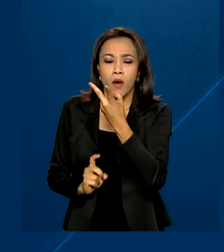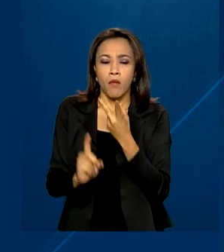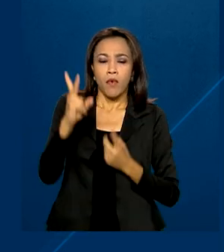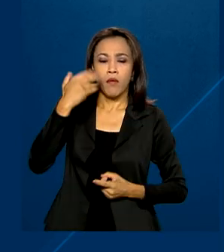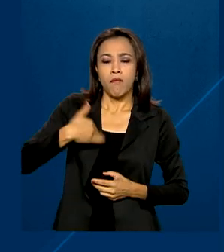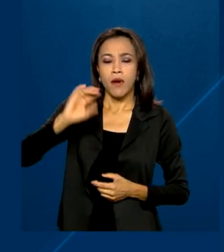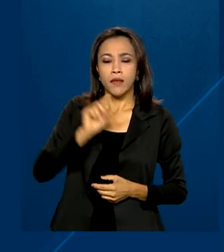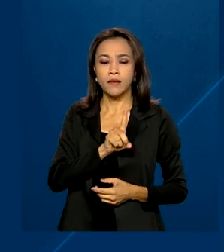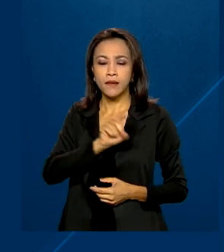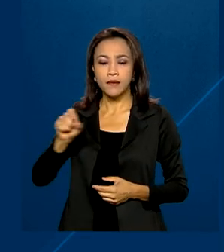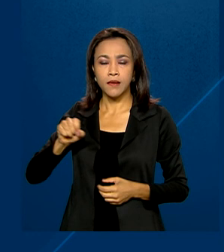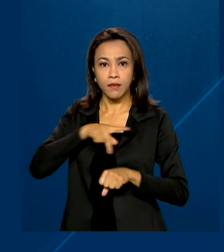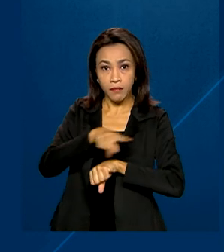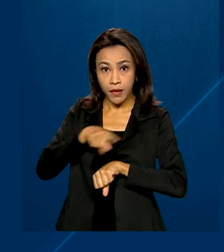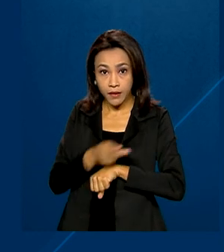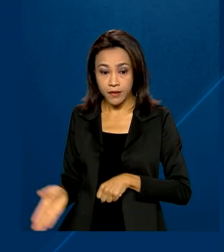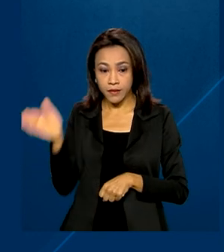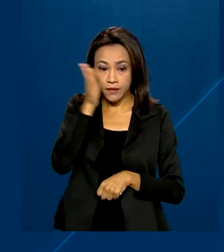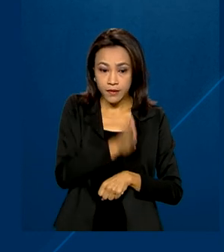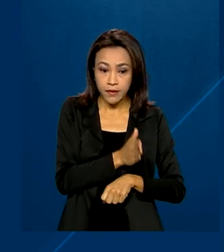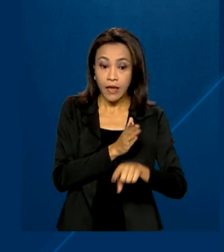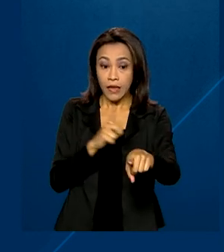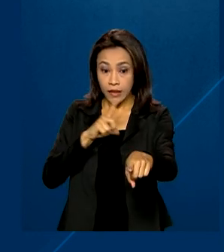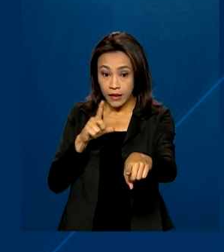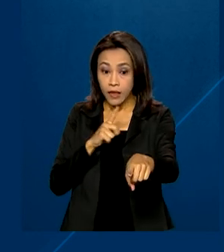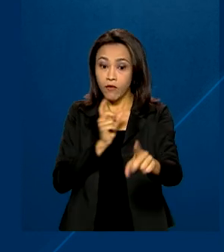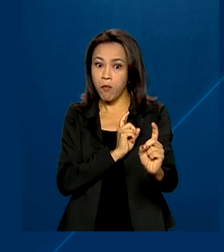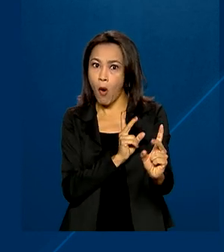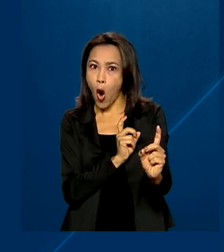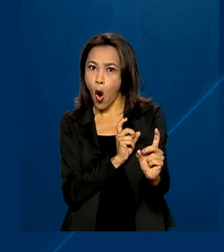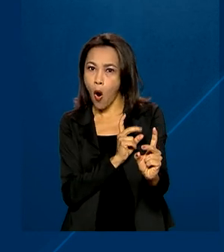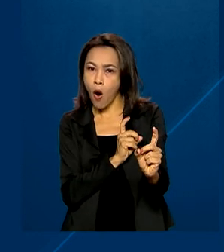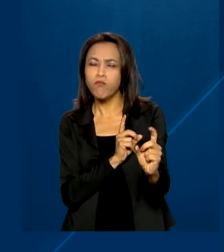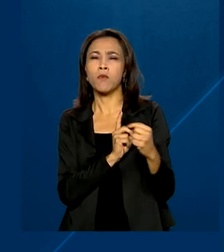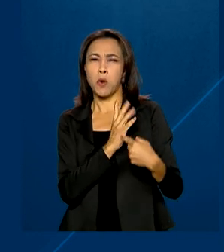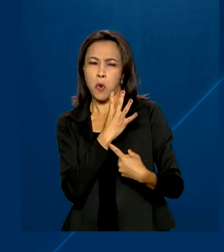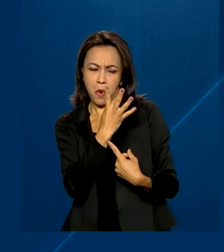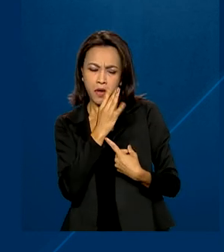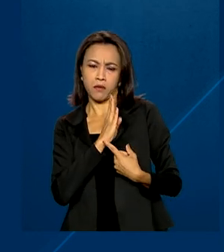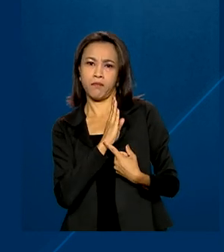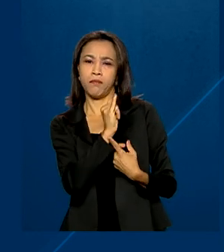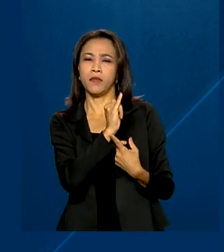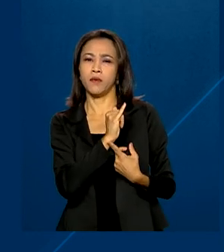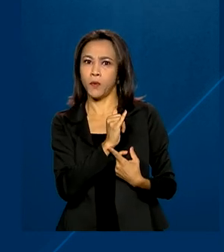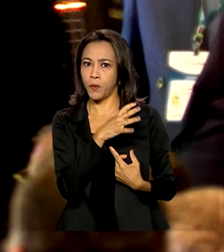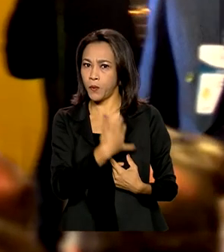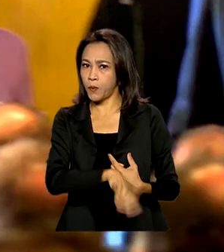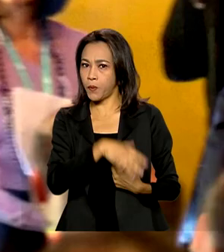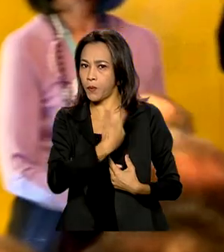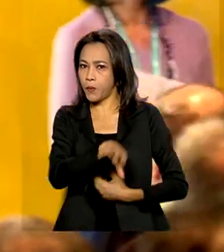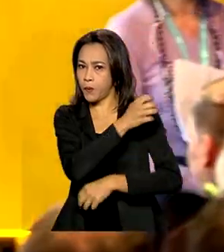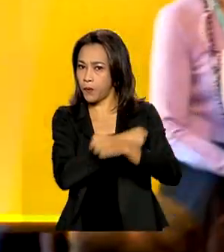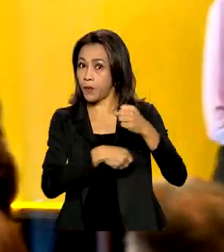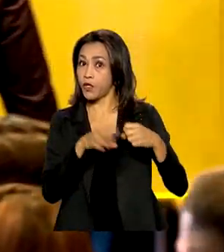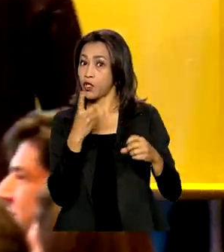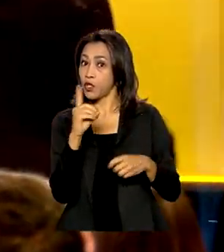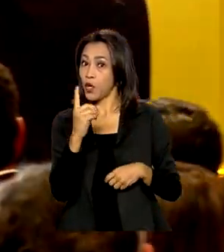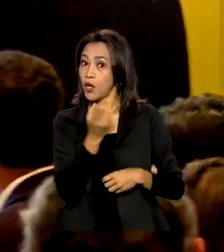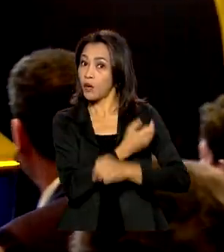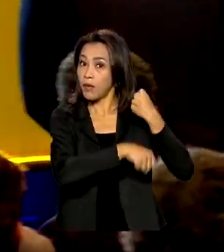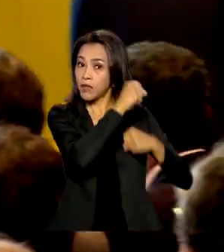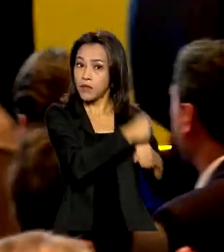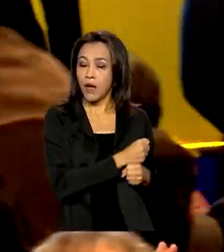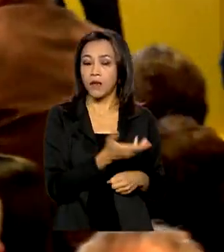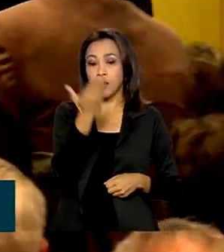100 países. O aço gerou um saldo comercial de mais de 4 bilhões de dólares no ano passado. O presidente Jair Bolsonaro